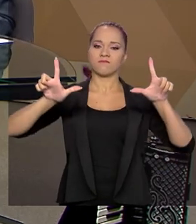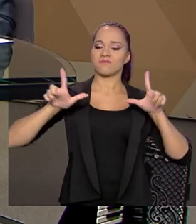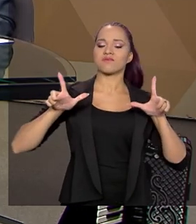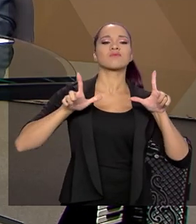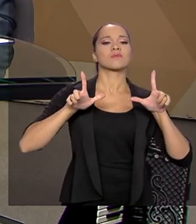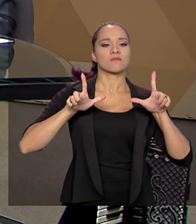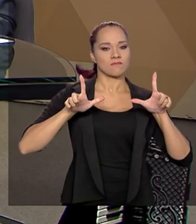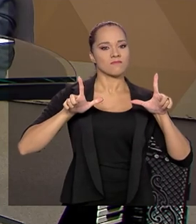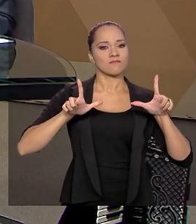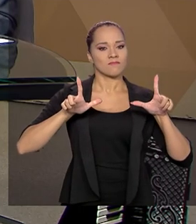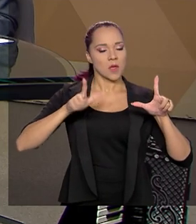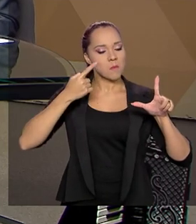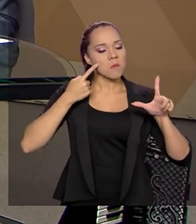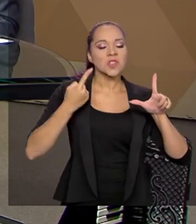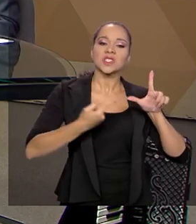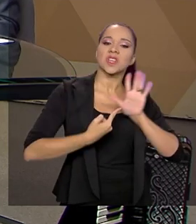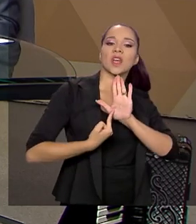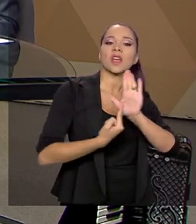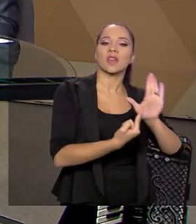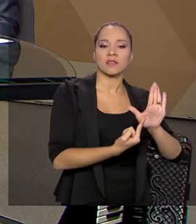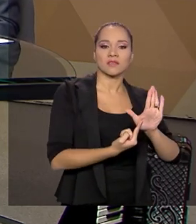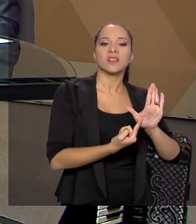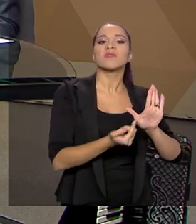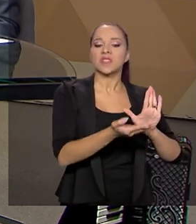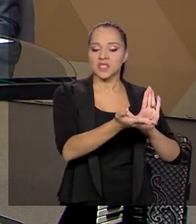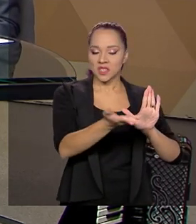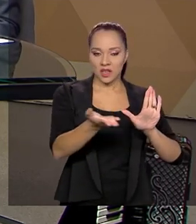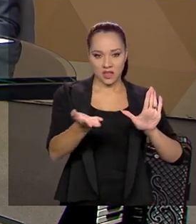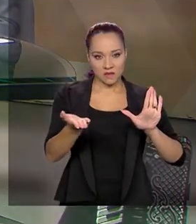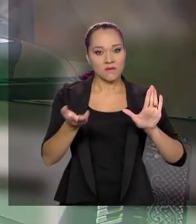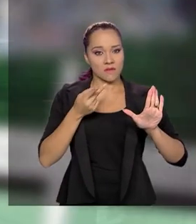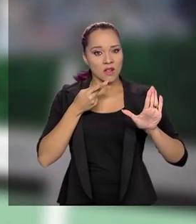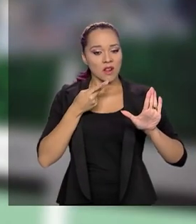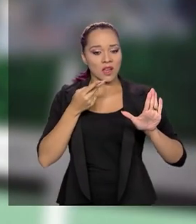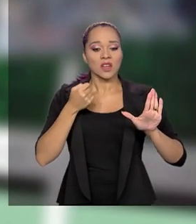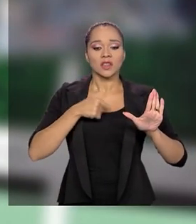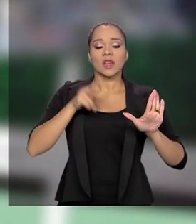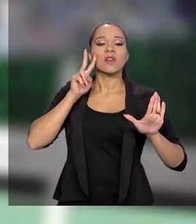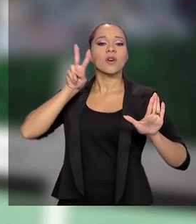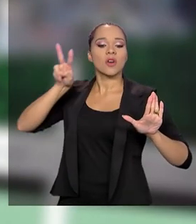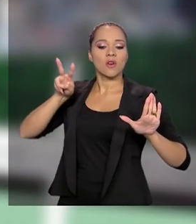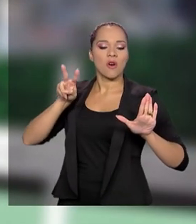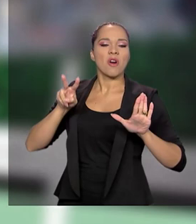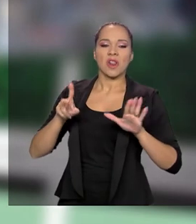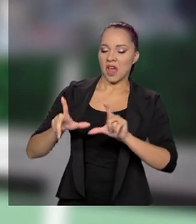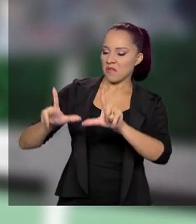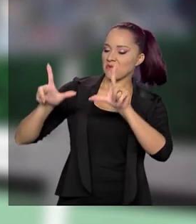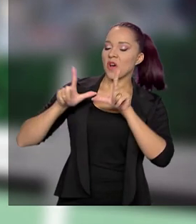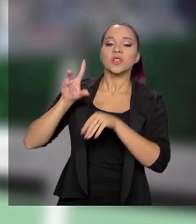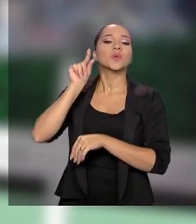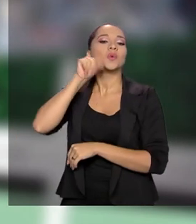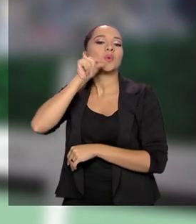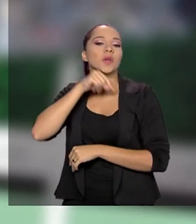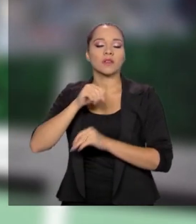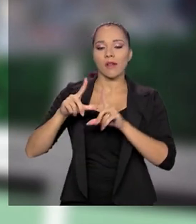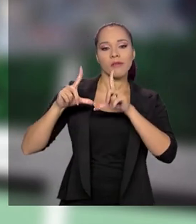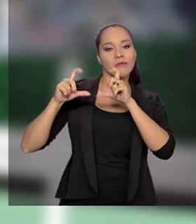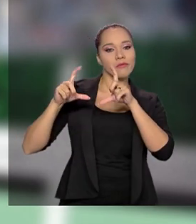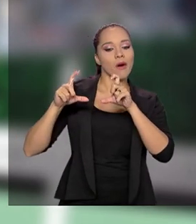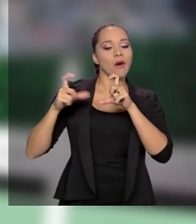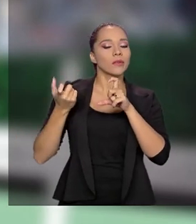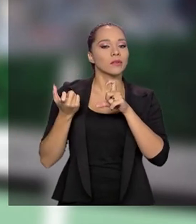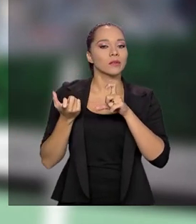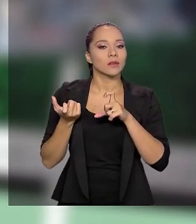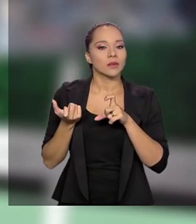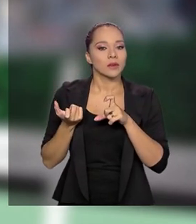senhor Macron, que ele, sim, com aquele post falacioso dele, que ele colocou a imagem no Twitter dele, ele botou uma foto de um